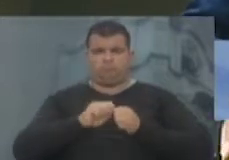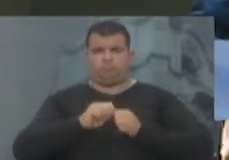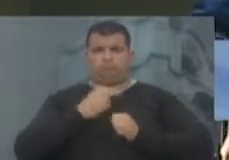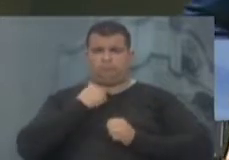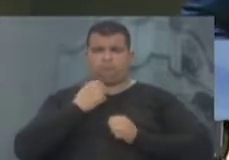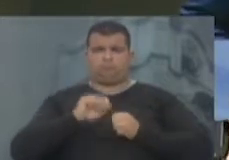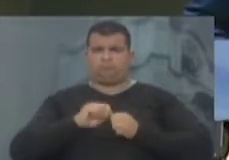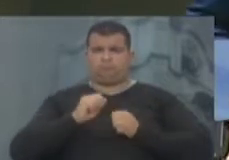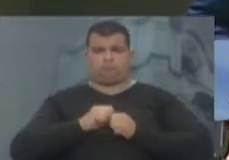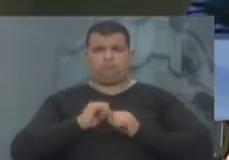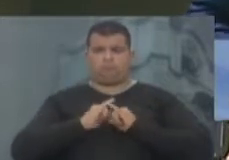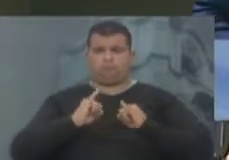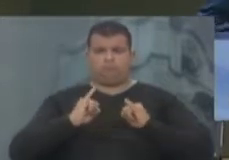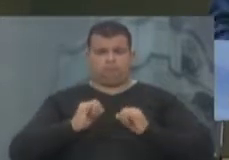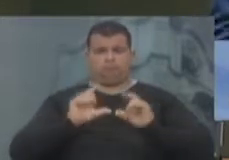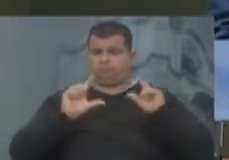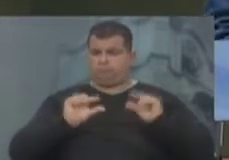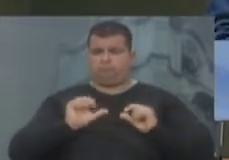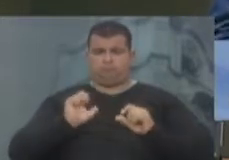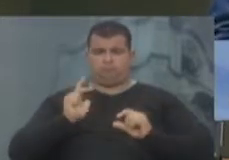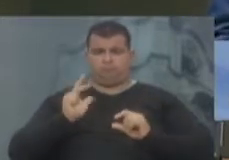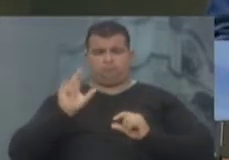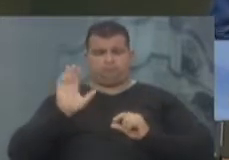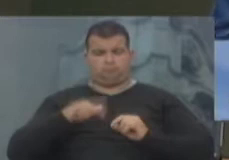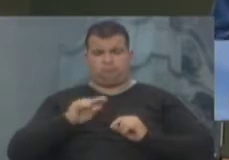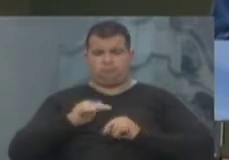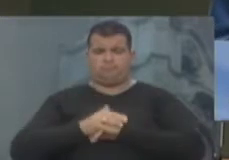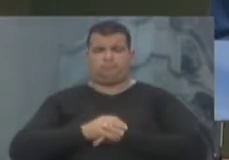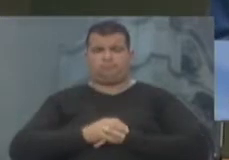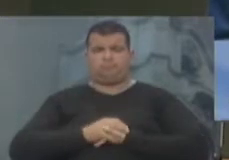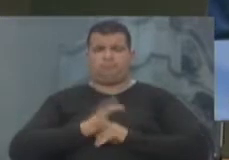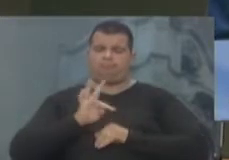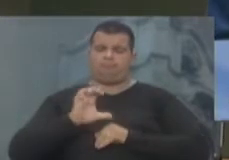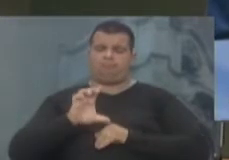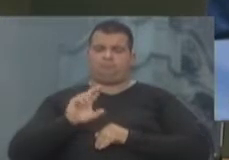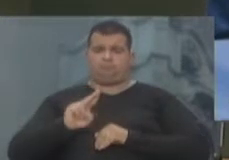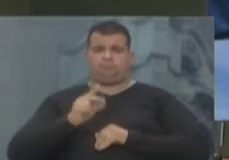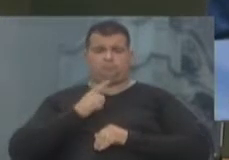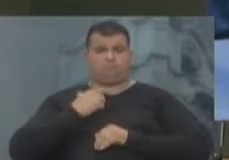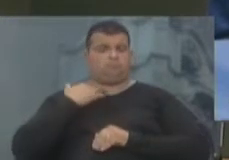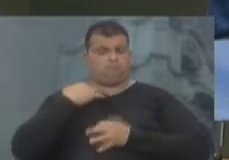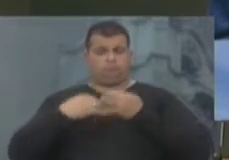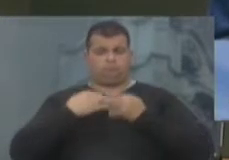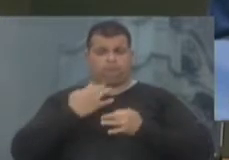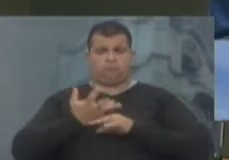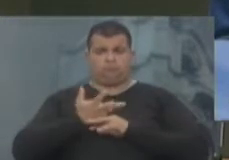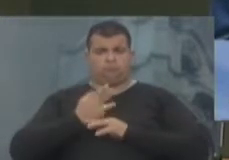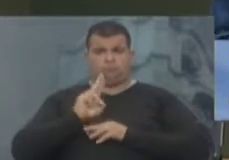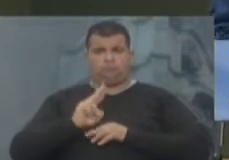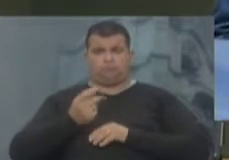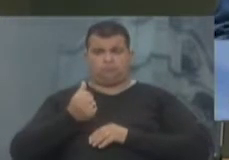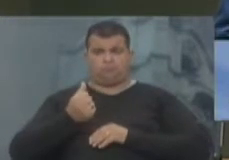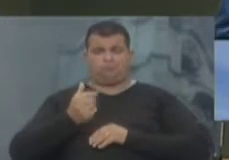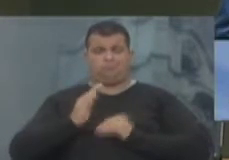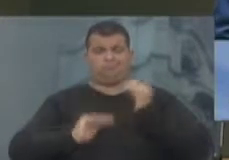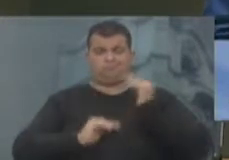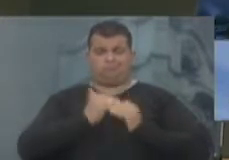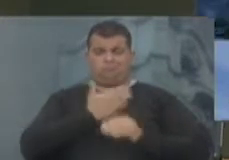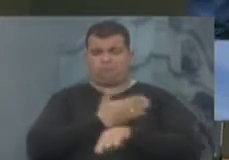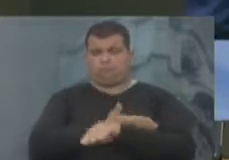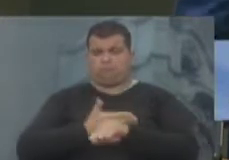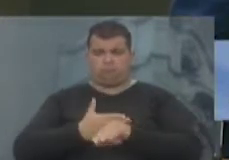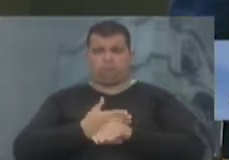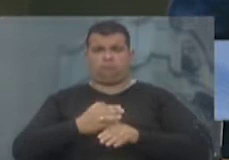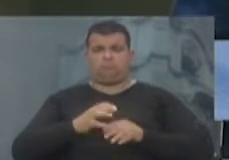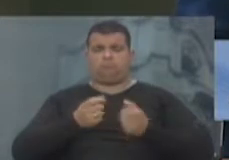ser feito um pregão eletrônico de menor custo. Acontece que o TCU tem precedentes para o uso desse expediente, dessa metodologia de pregão eletrônico